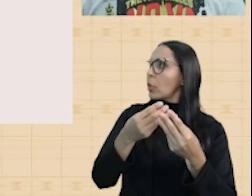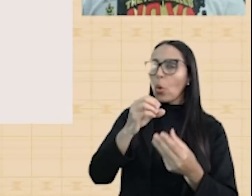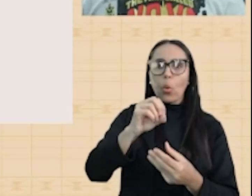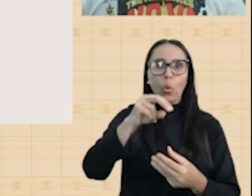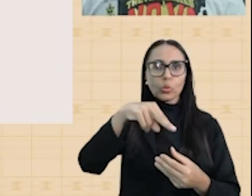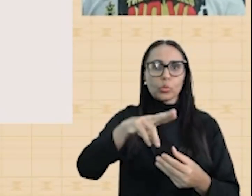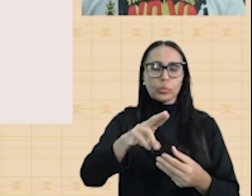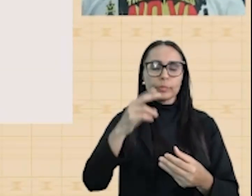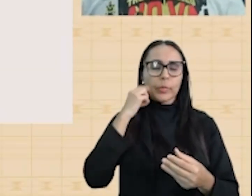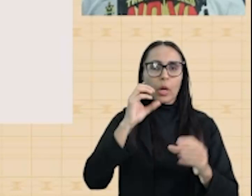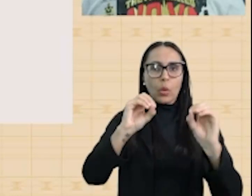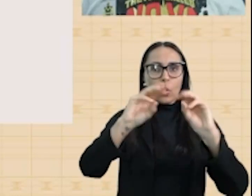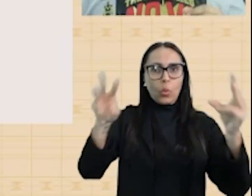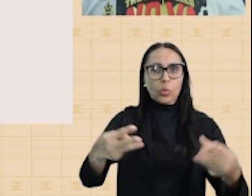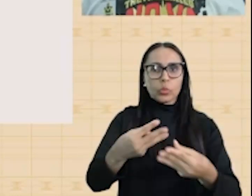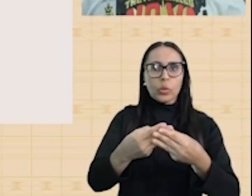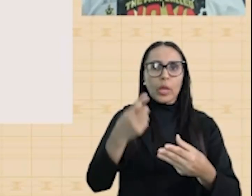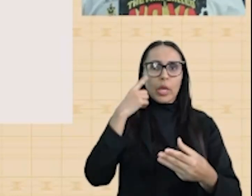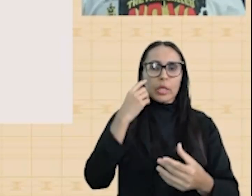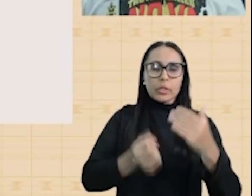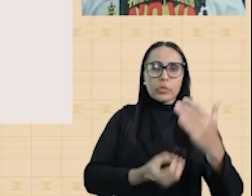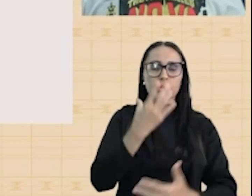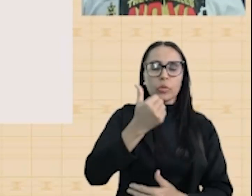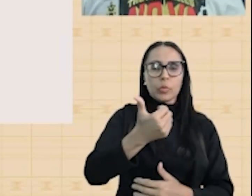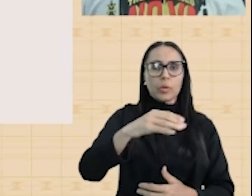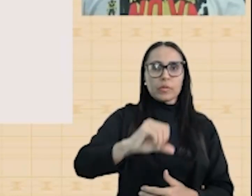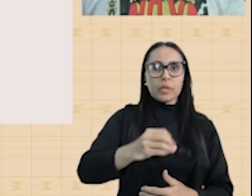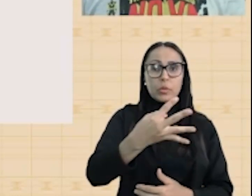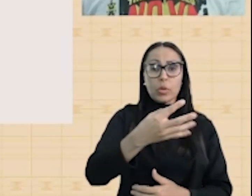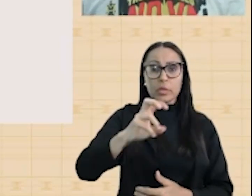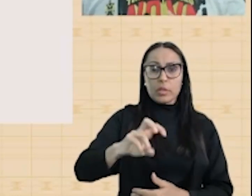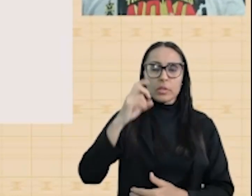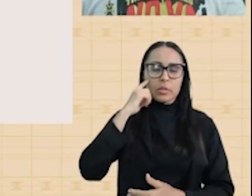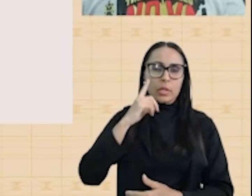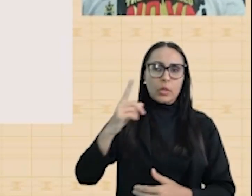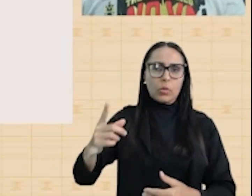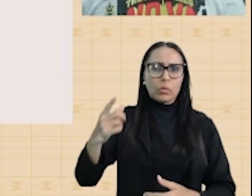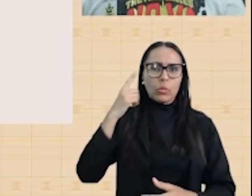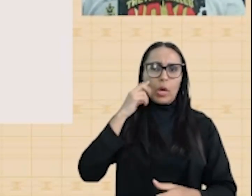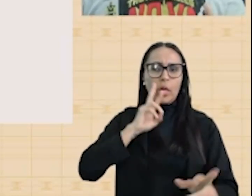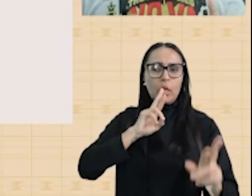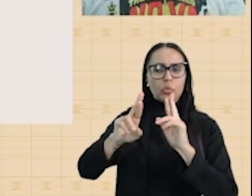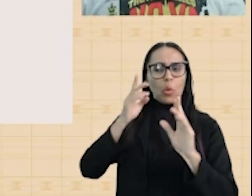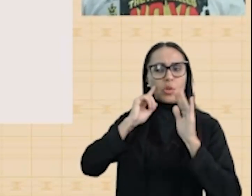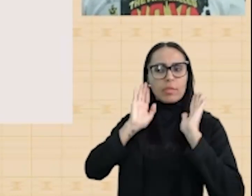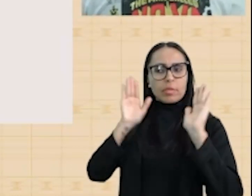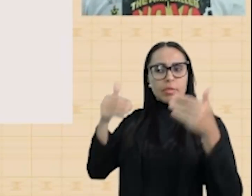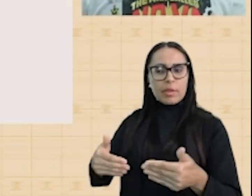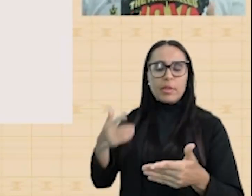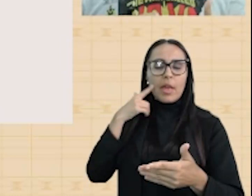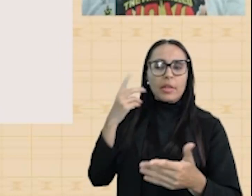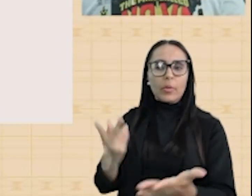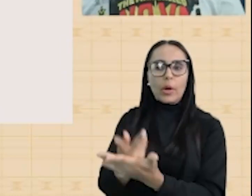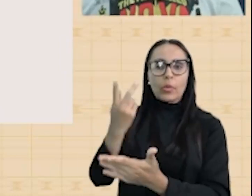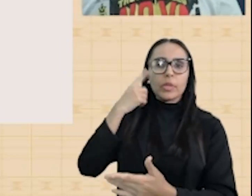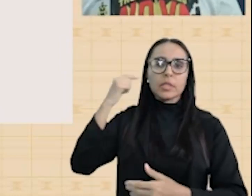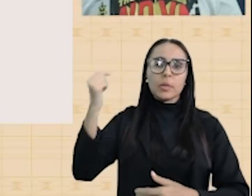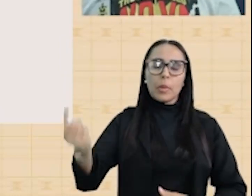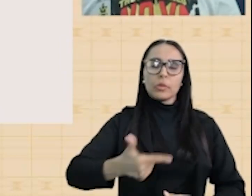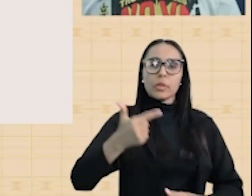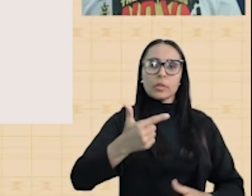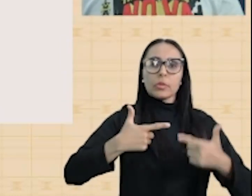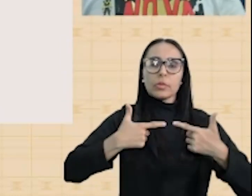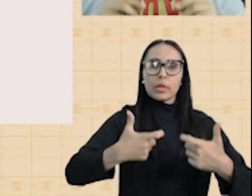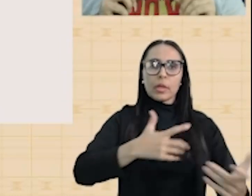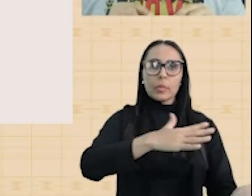Nações Unidas. Ela foi criada em 1945 como uma resposta direta aos acontecimentos da Segunda Guerra